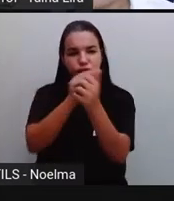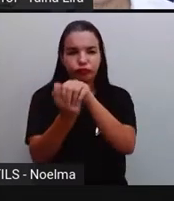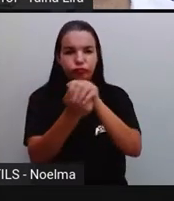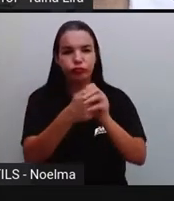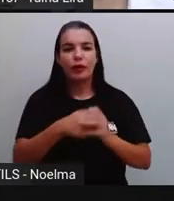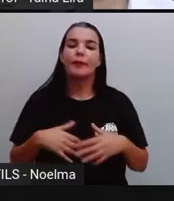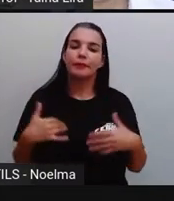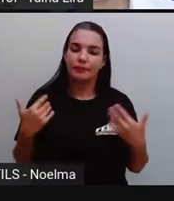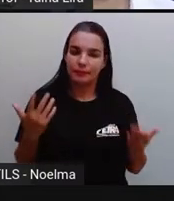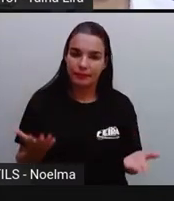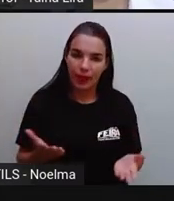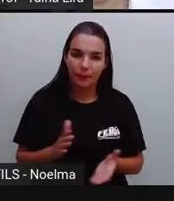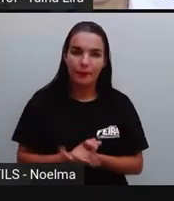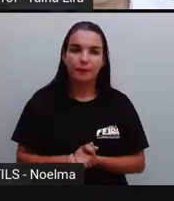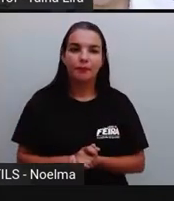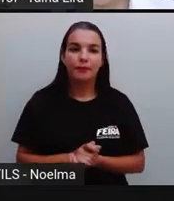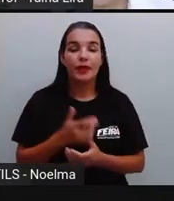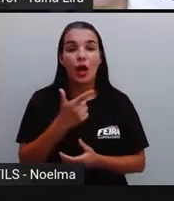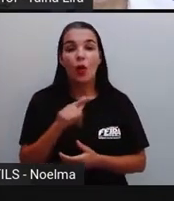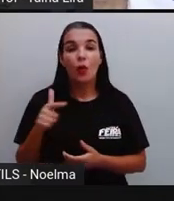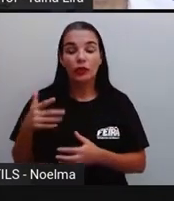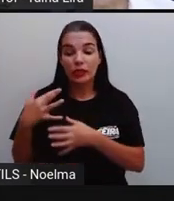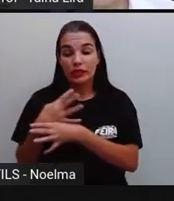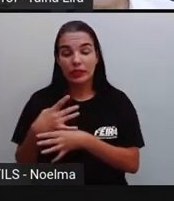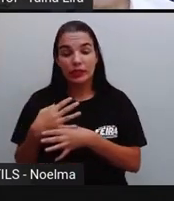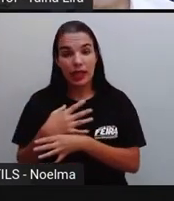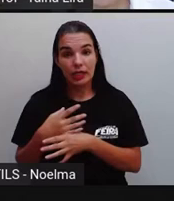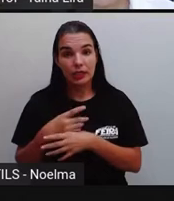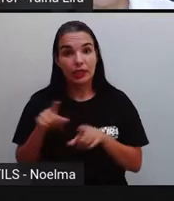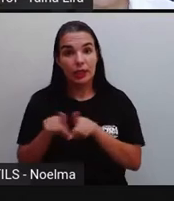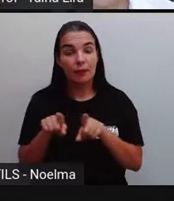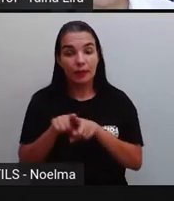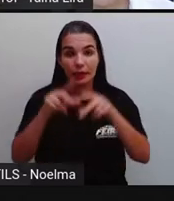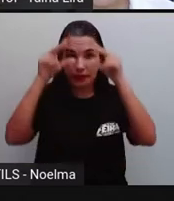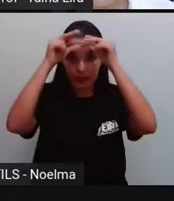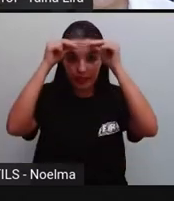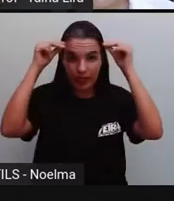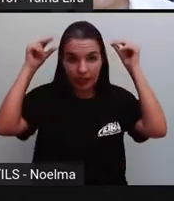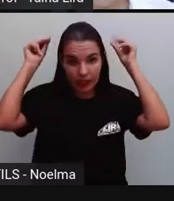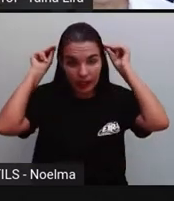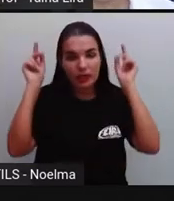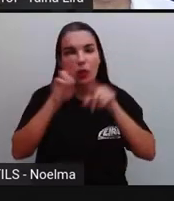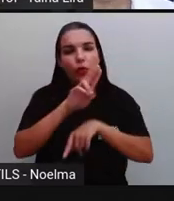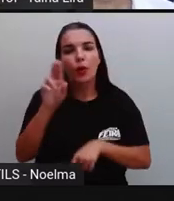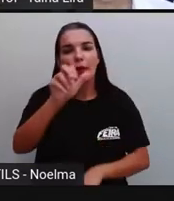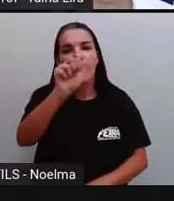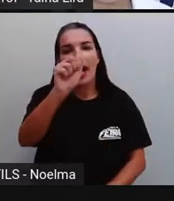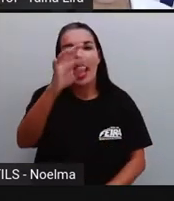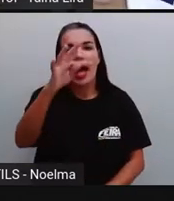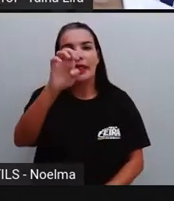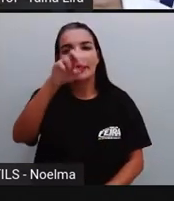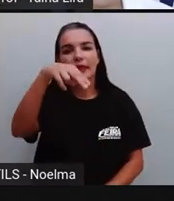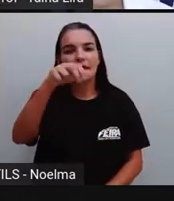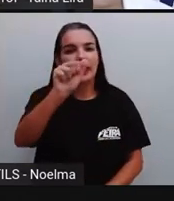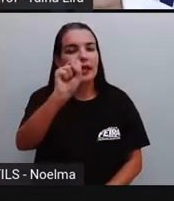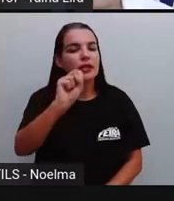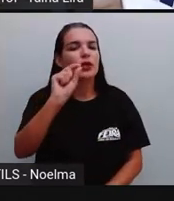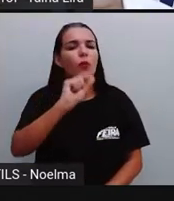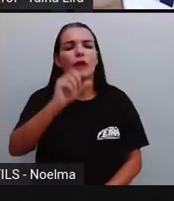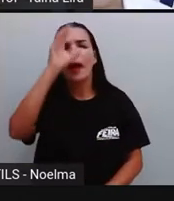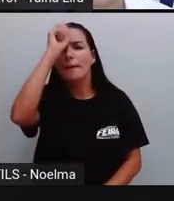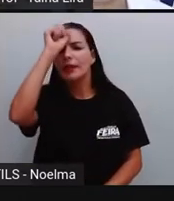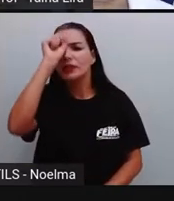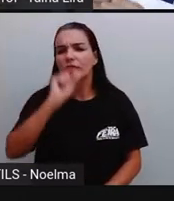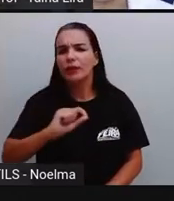tá bom? Já havia outra cidade também na Grécia chamada Atenas, tá? E o que essas crianças de Atenas